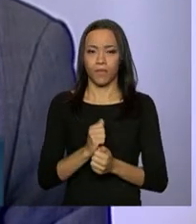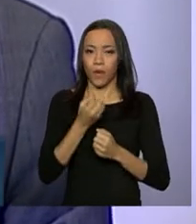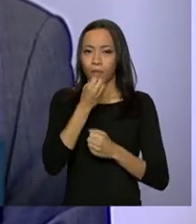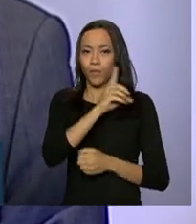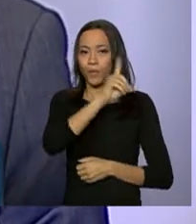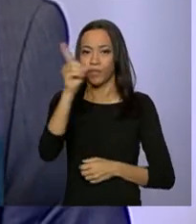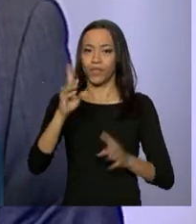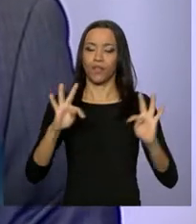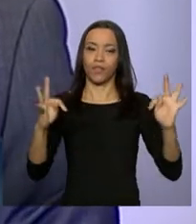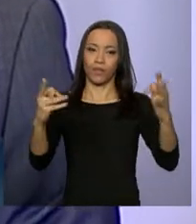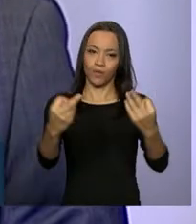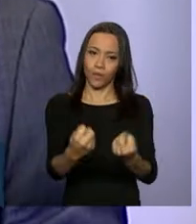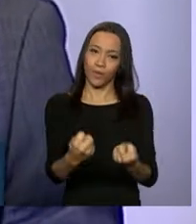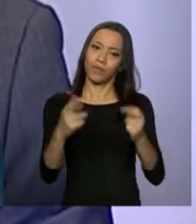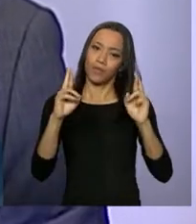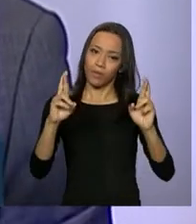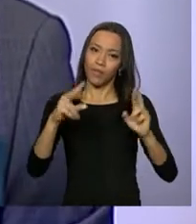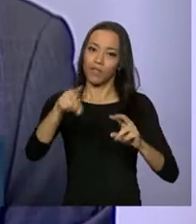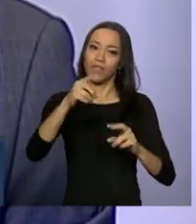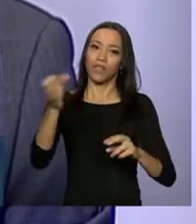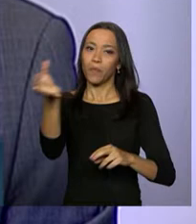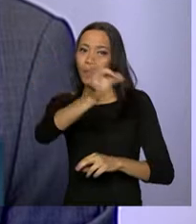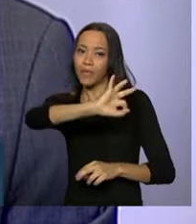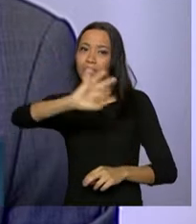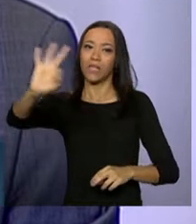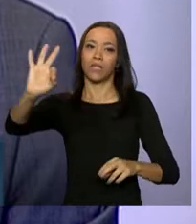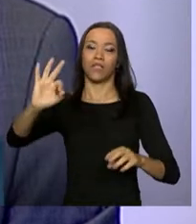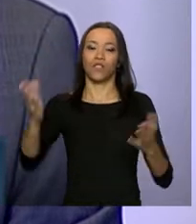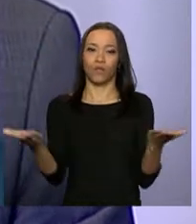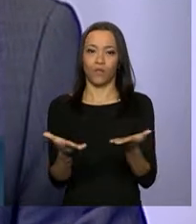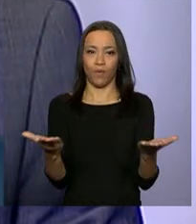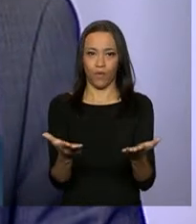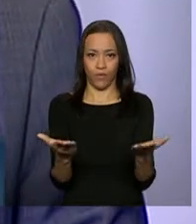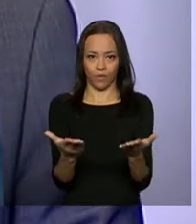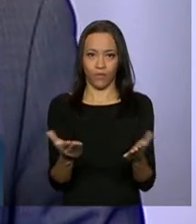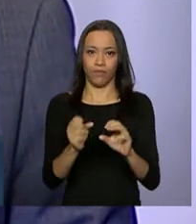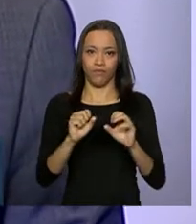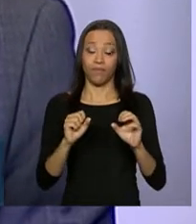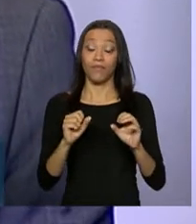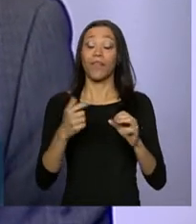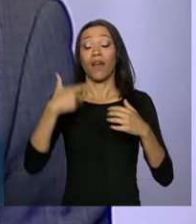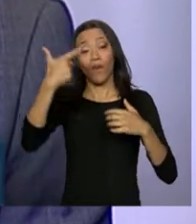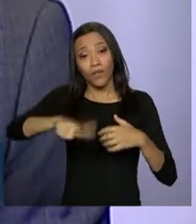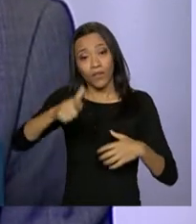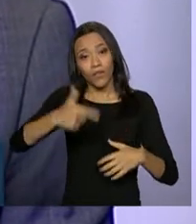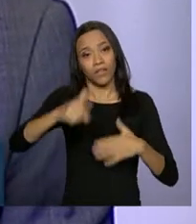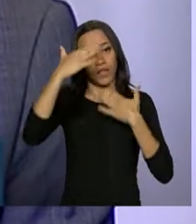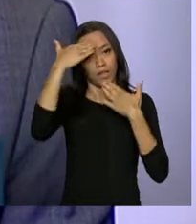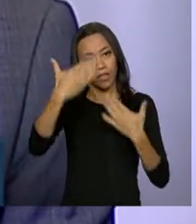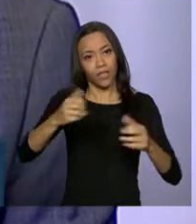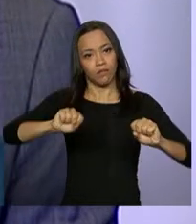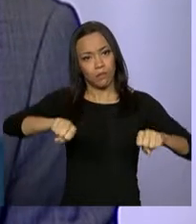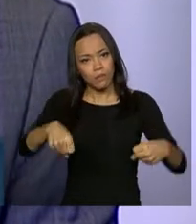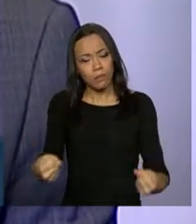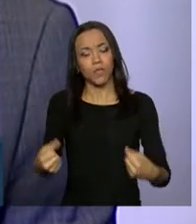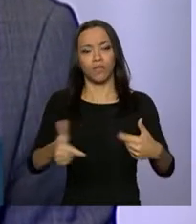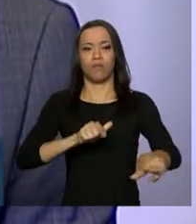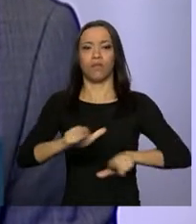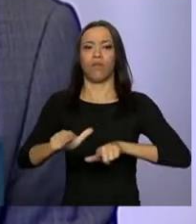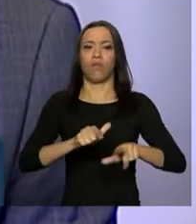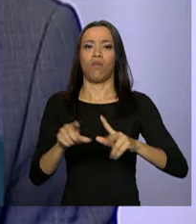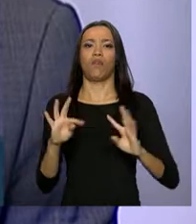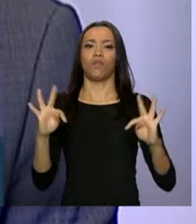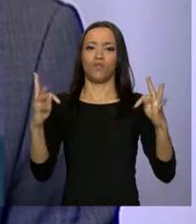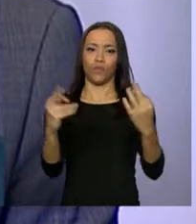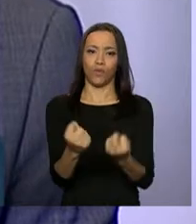dia a todos e todas. Espero que tenham um excelente evento hoje. Mais uma vez, agradeço o empenho e a dedicação de todos